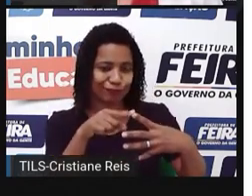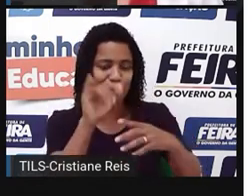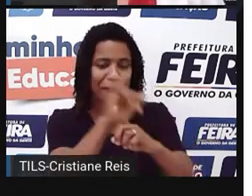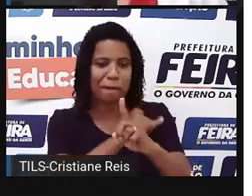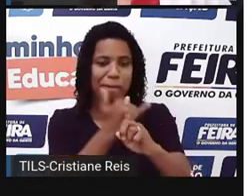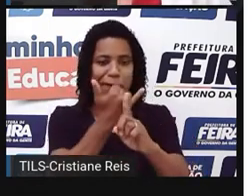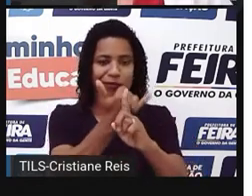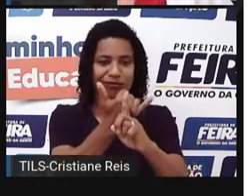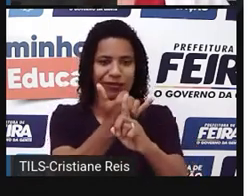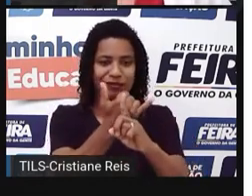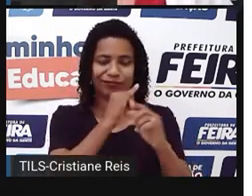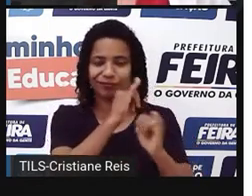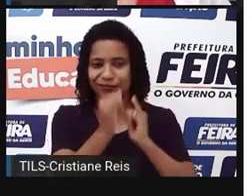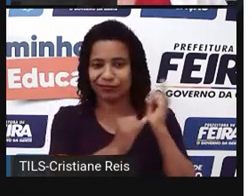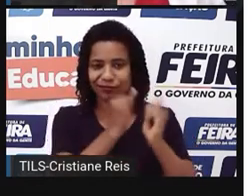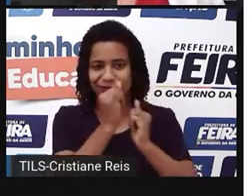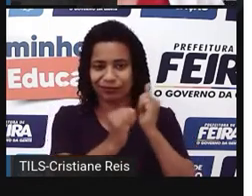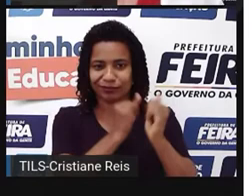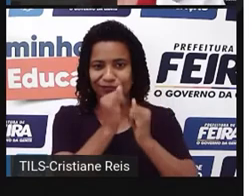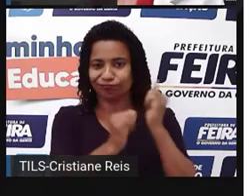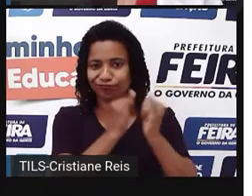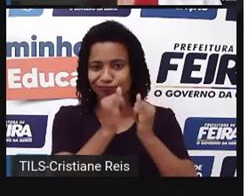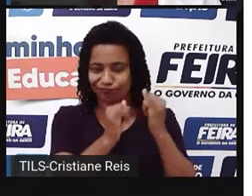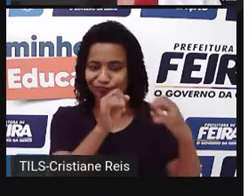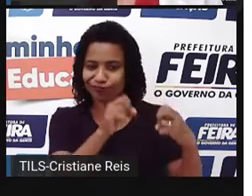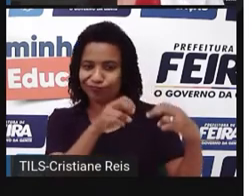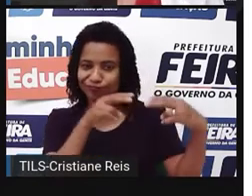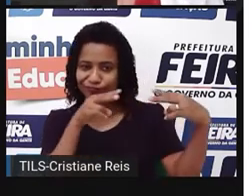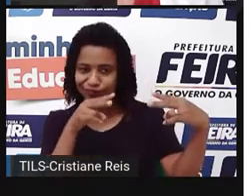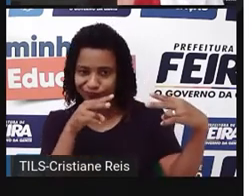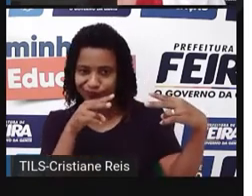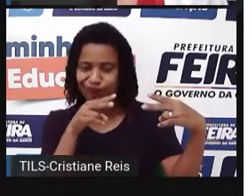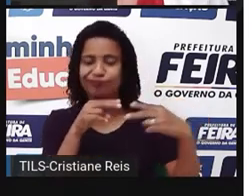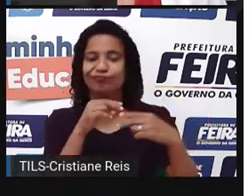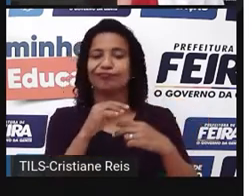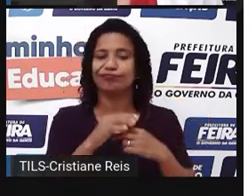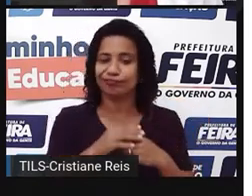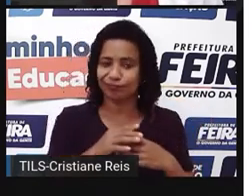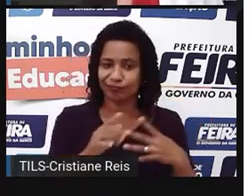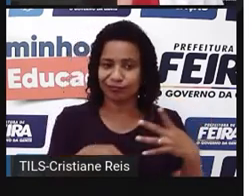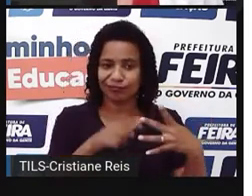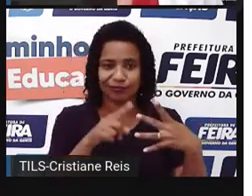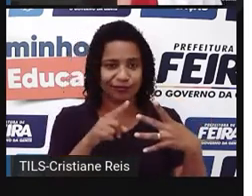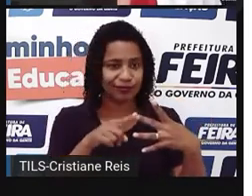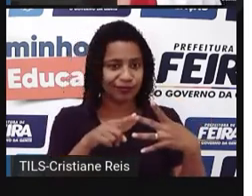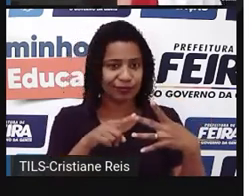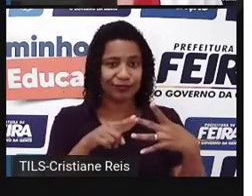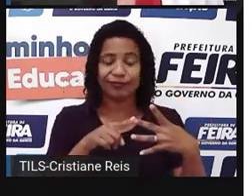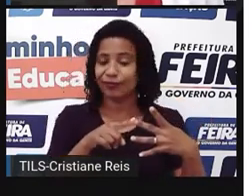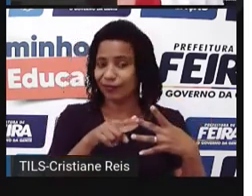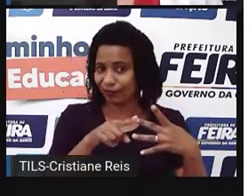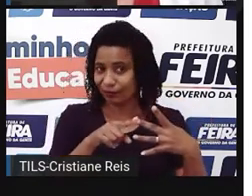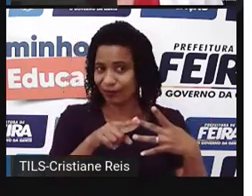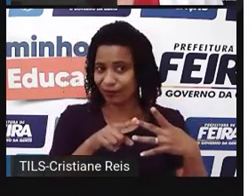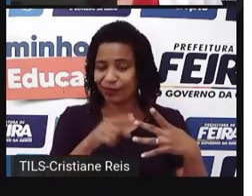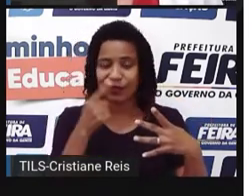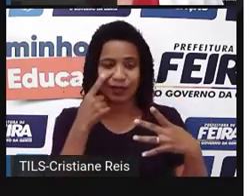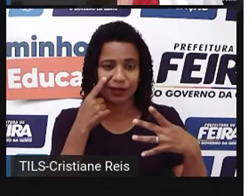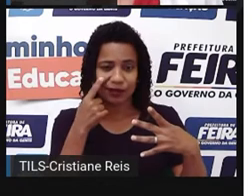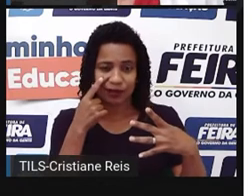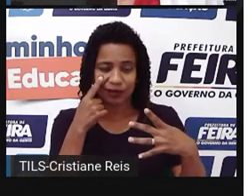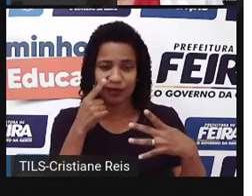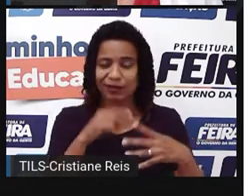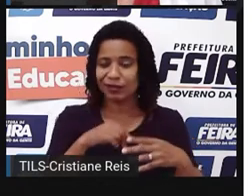bullying realizado por meio das tecnologias digitais. Love bombing seria aquelas